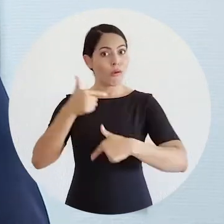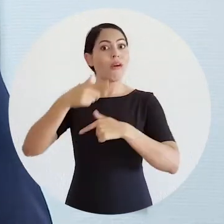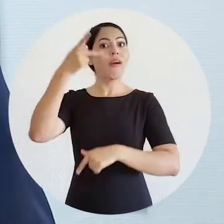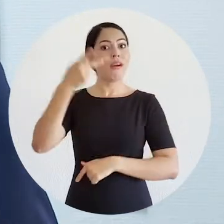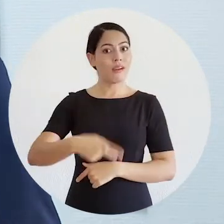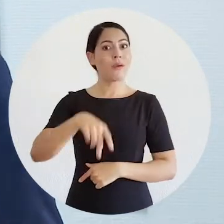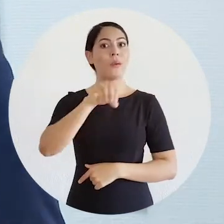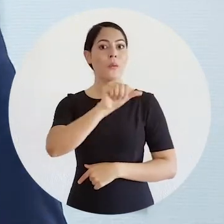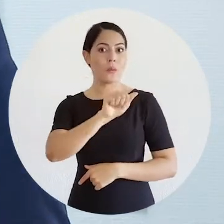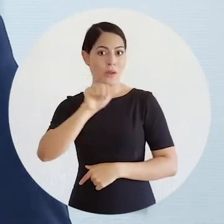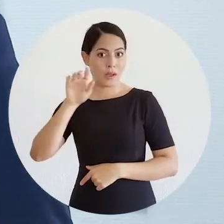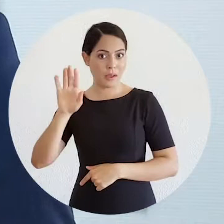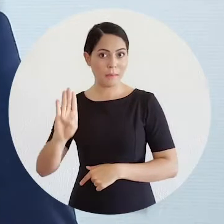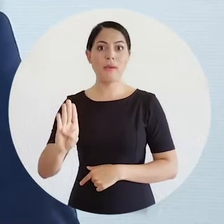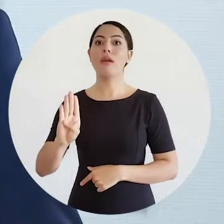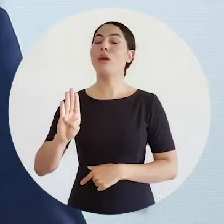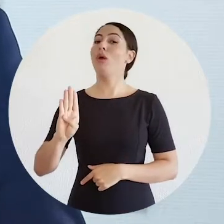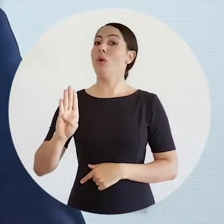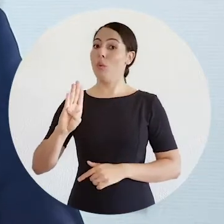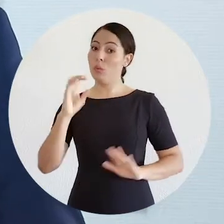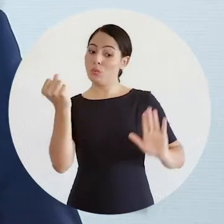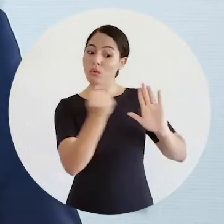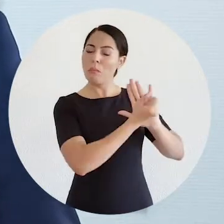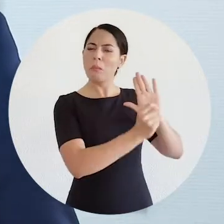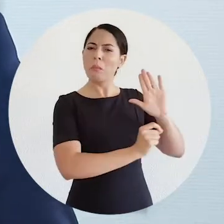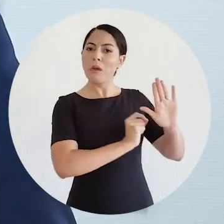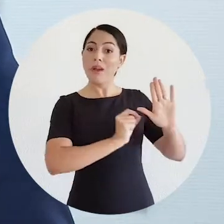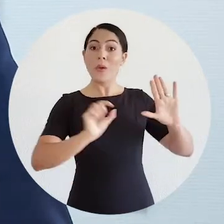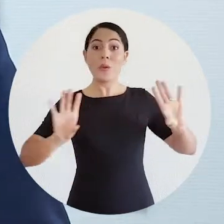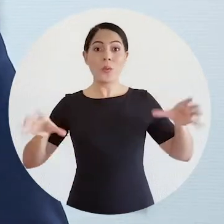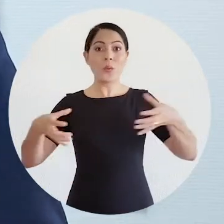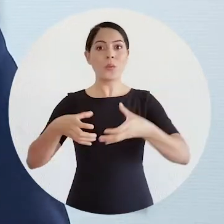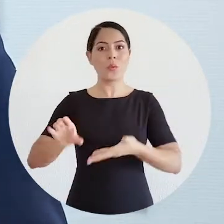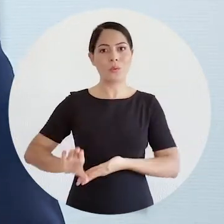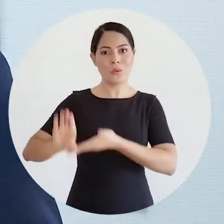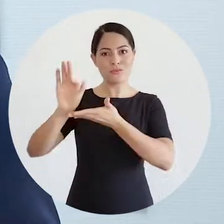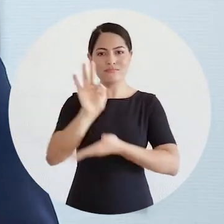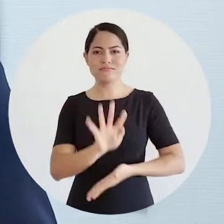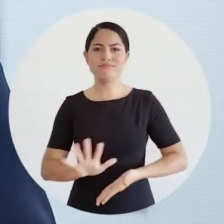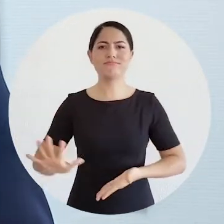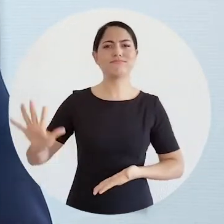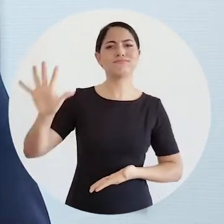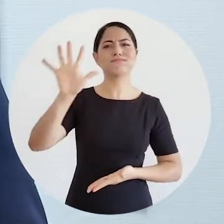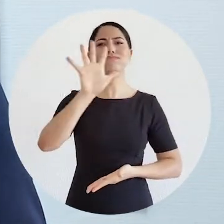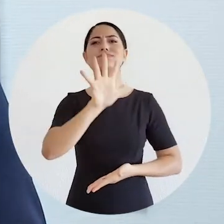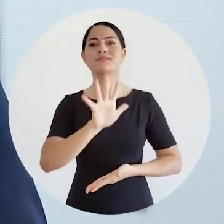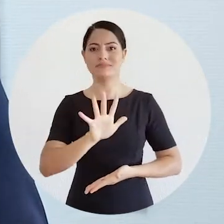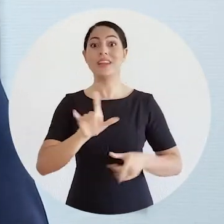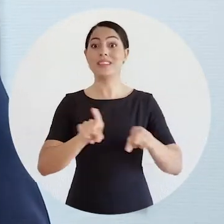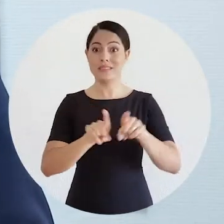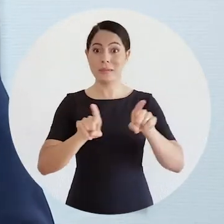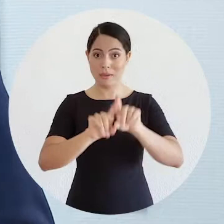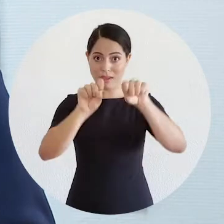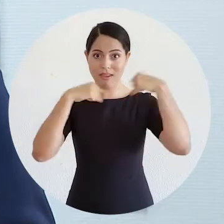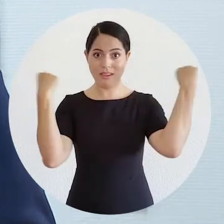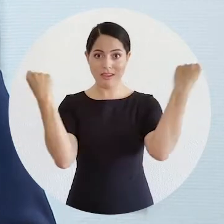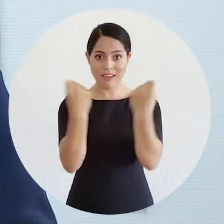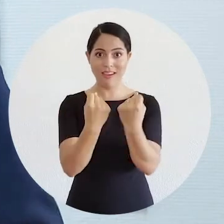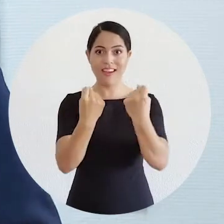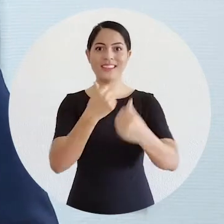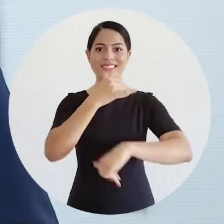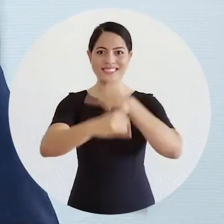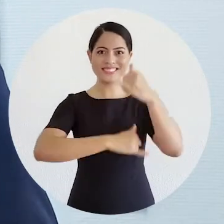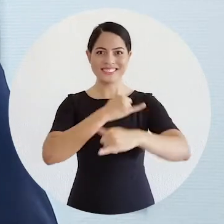Trabalho na Ordem dos Advogados do Brasil foi marcada pelo Conselho Pleno, seminários, eventos online e um bate